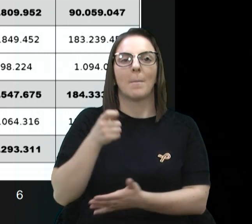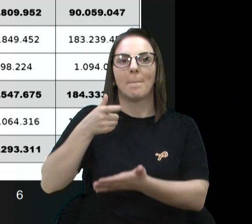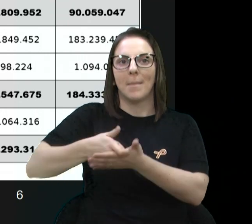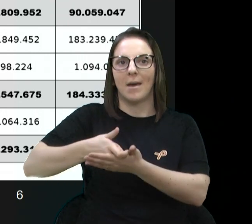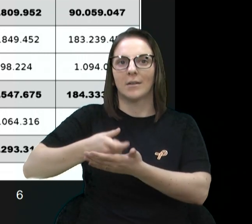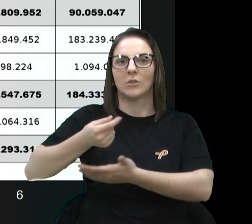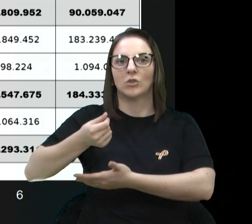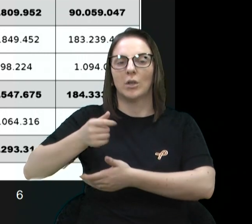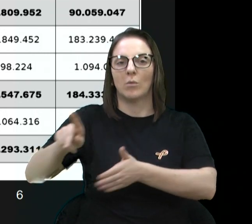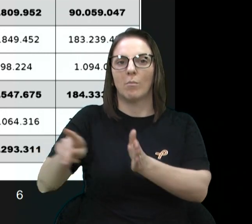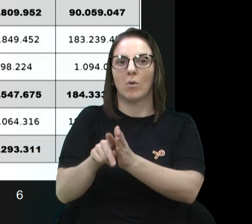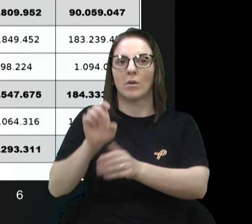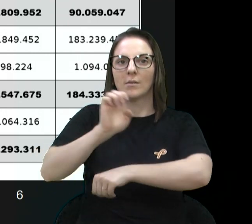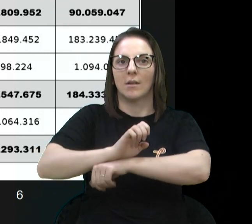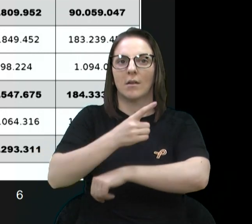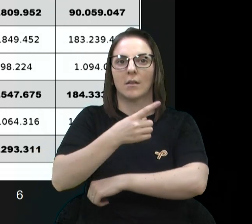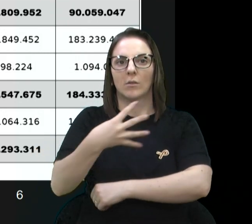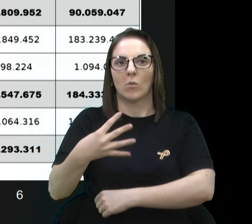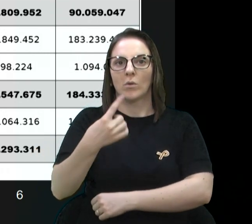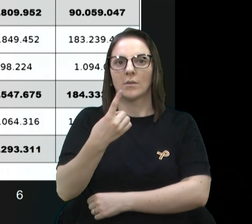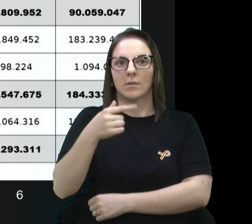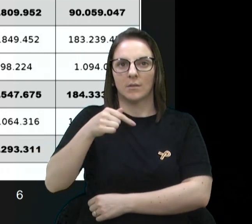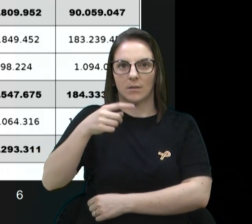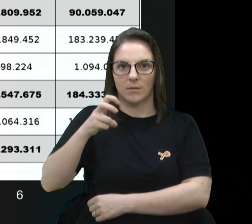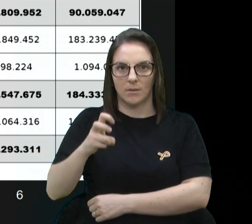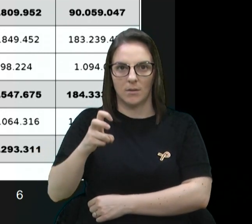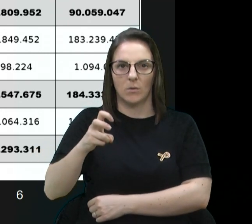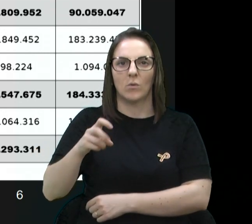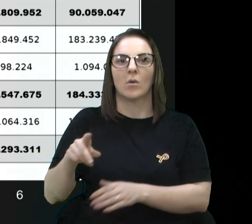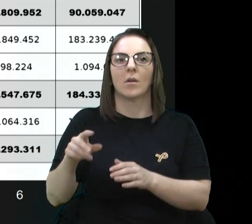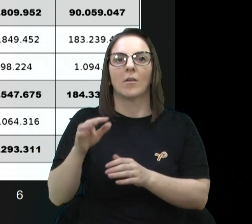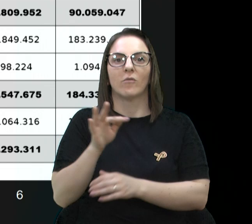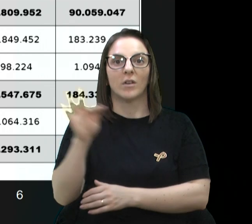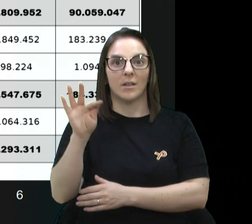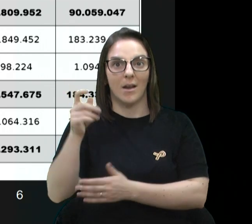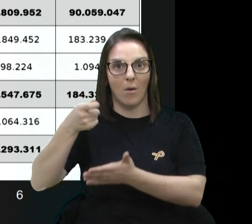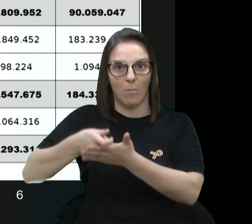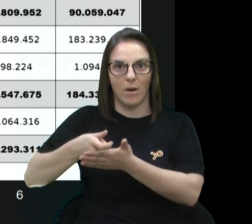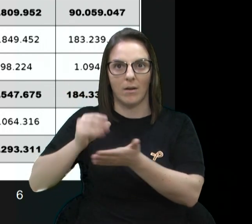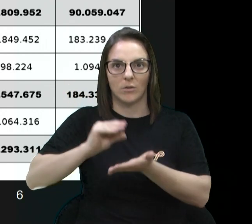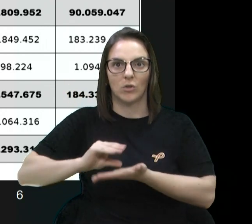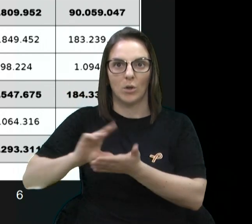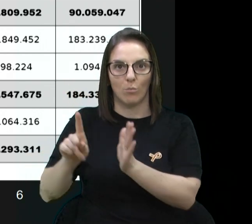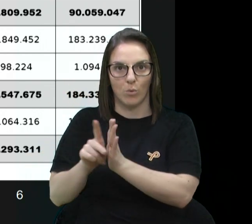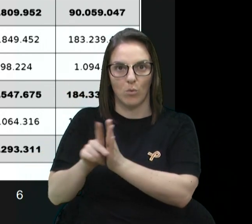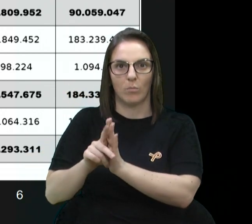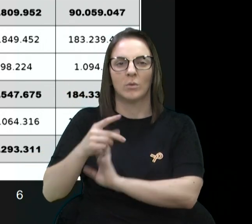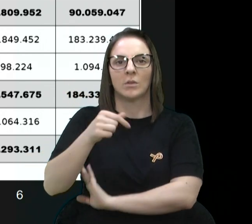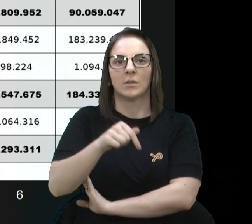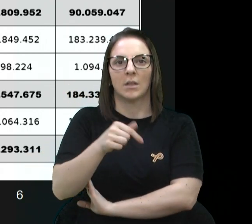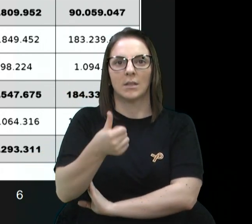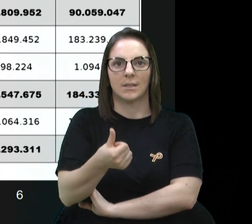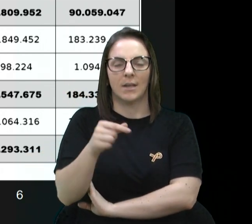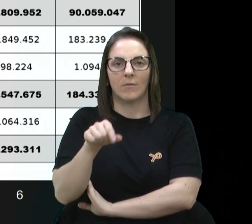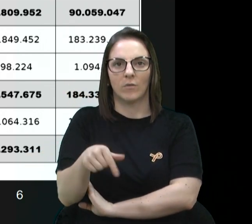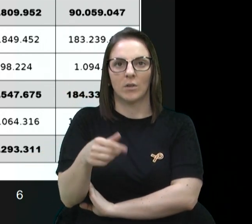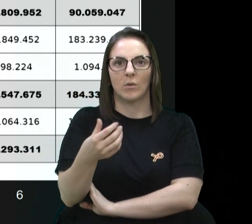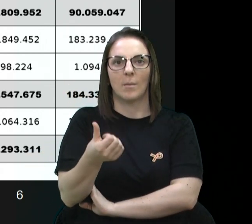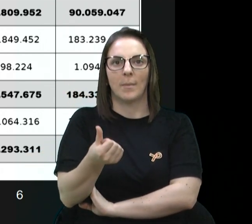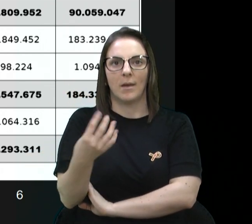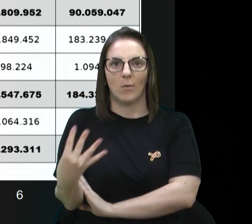do Estado, 14.175 Verbas federais, 76.064.000.